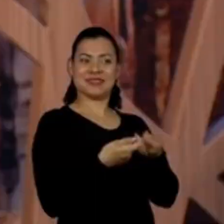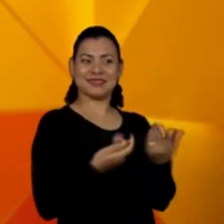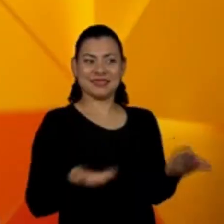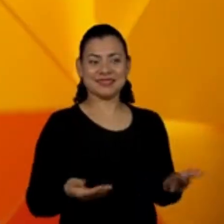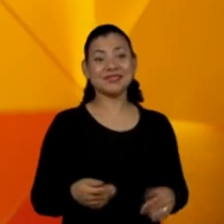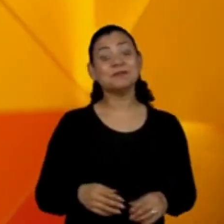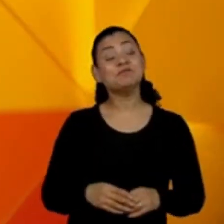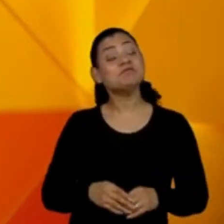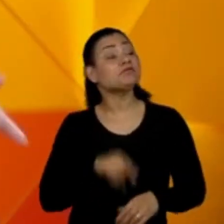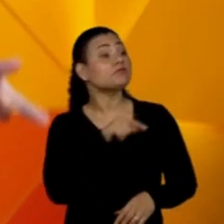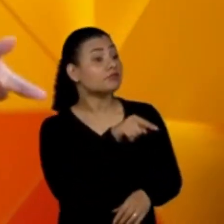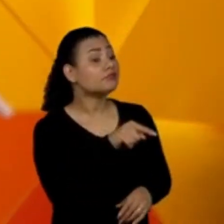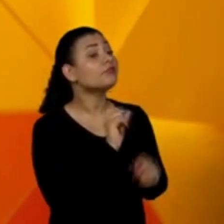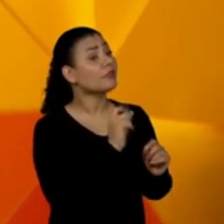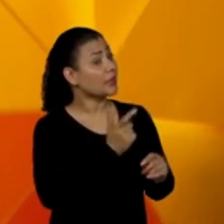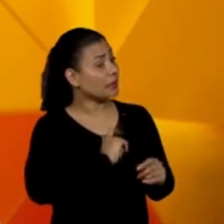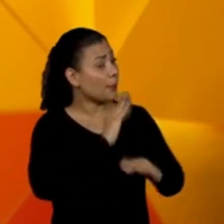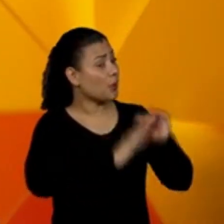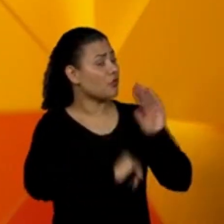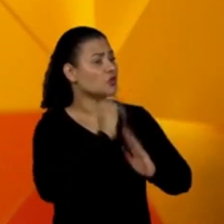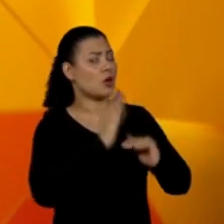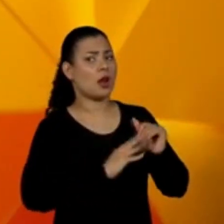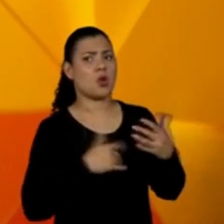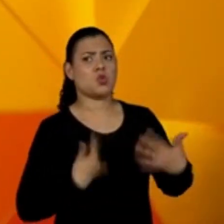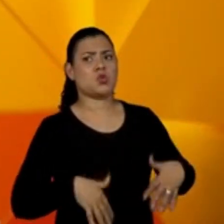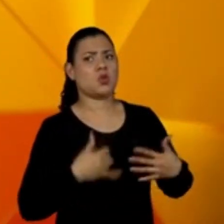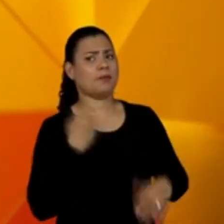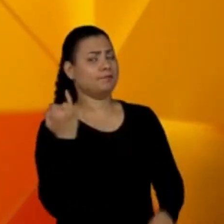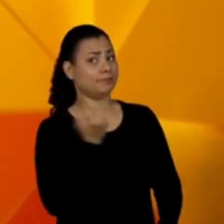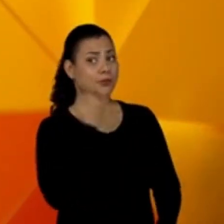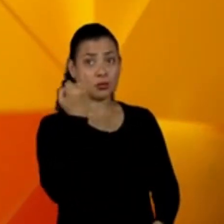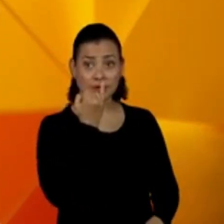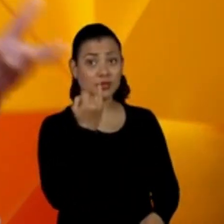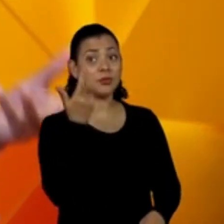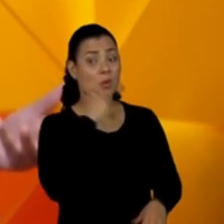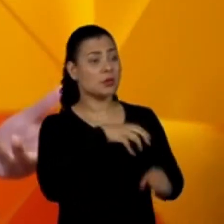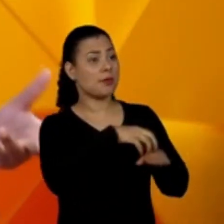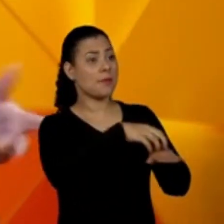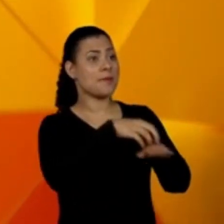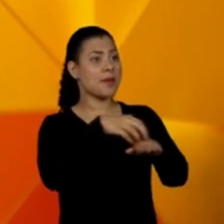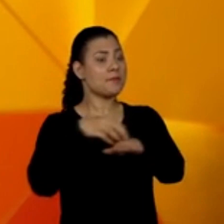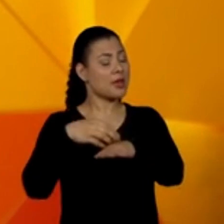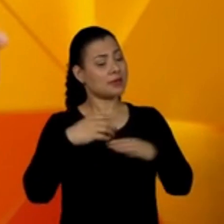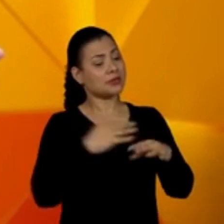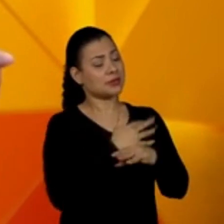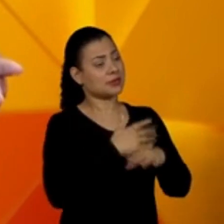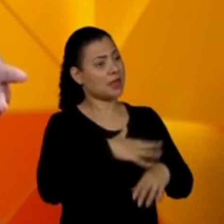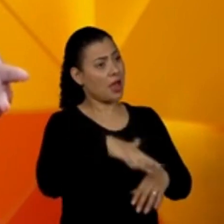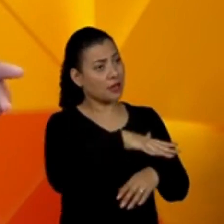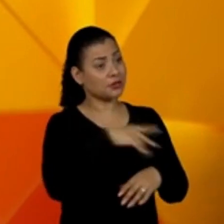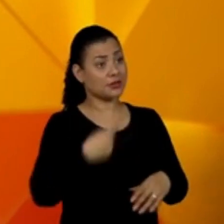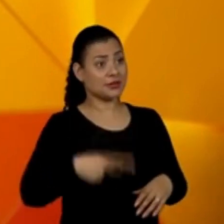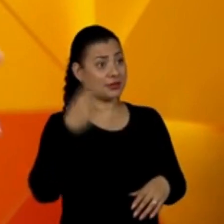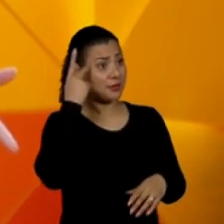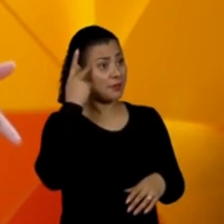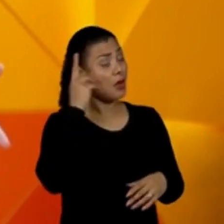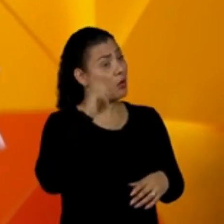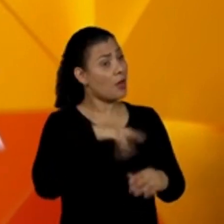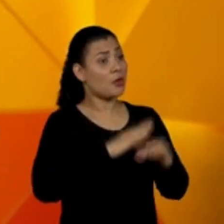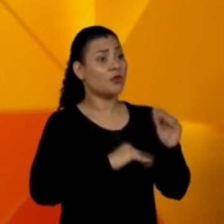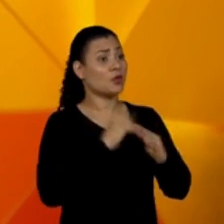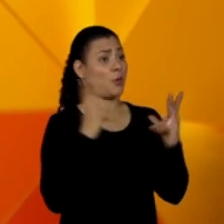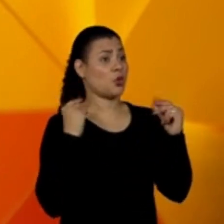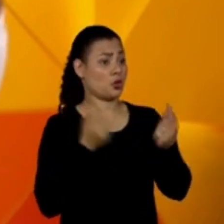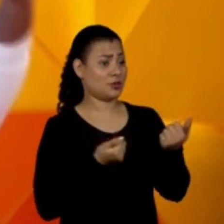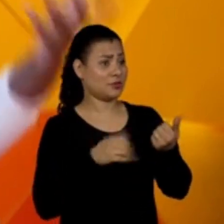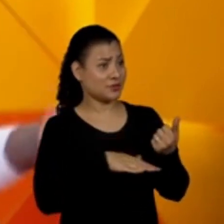Ronaldo, me diz uma coisa, se tem um profissional que é extremamente importante para a locomoção numa cidade como São Paulo, esse profissional